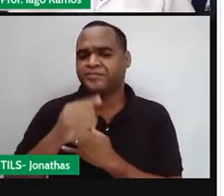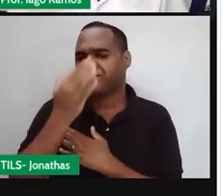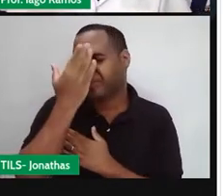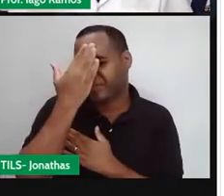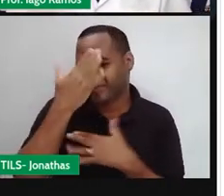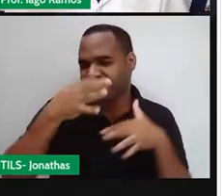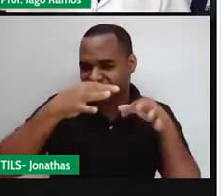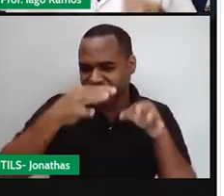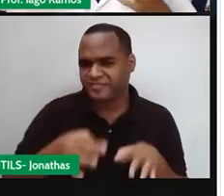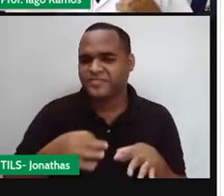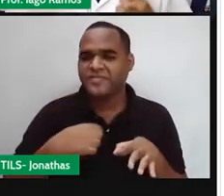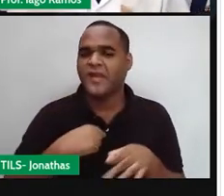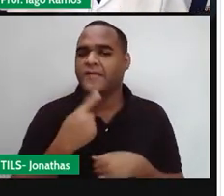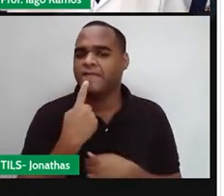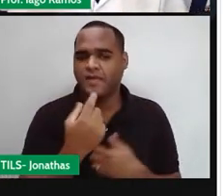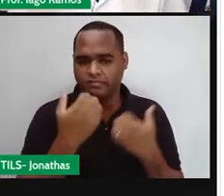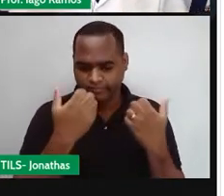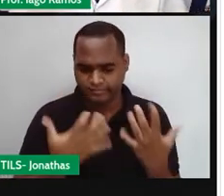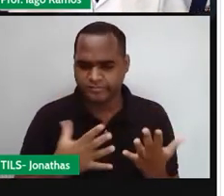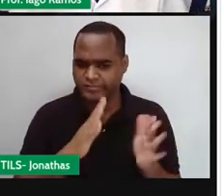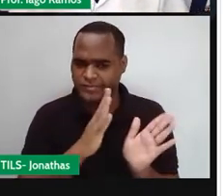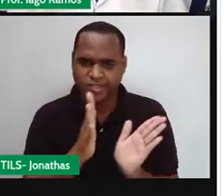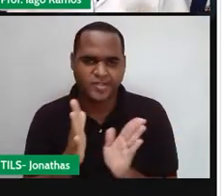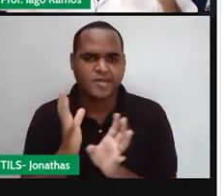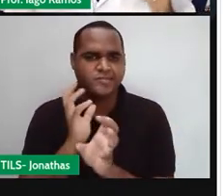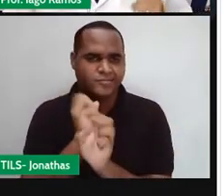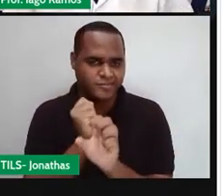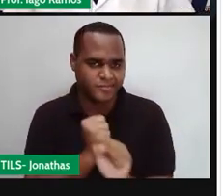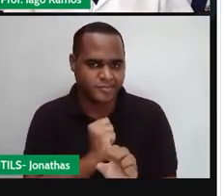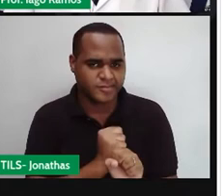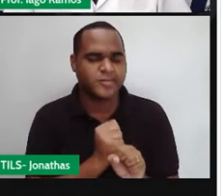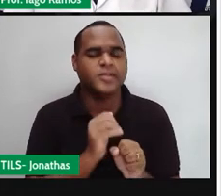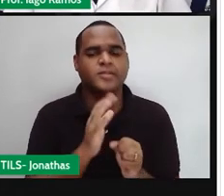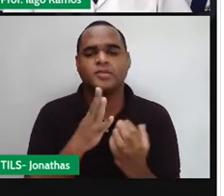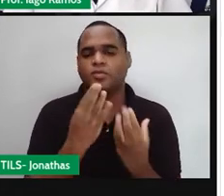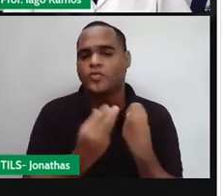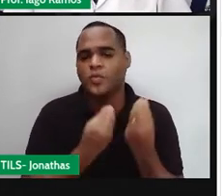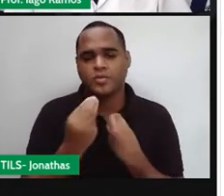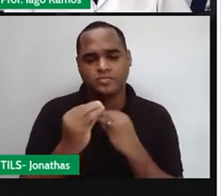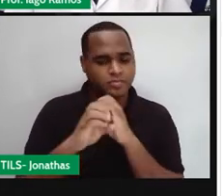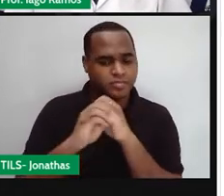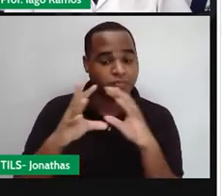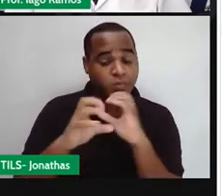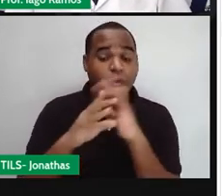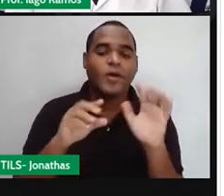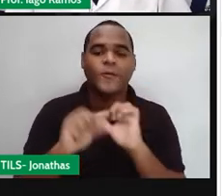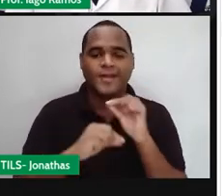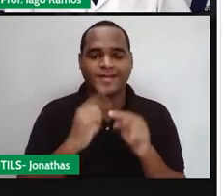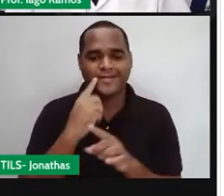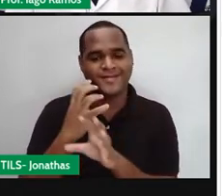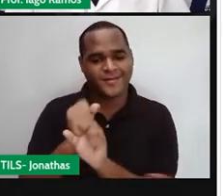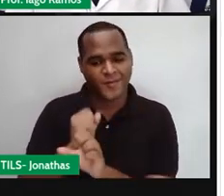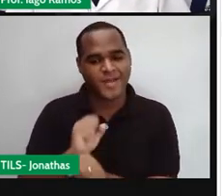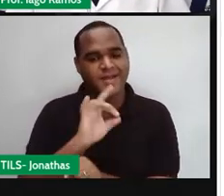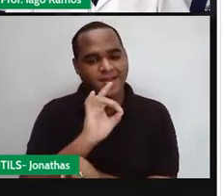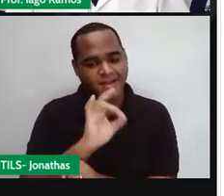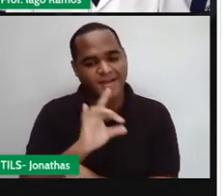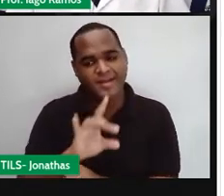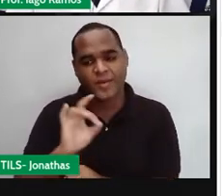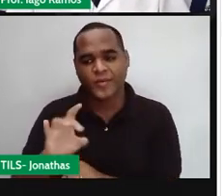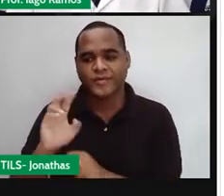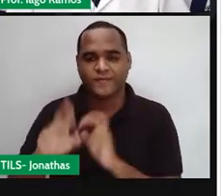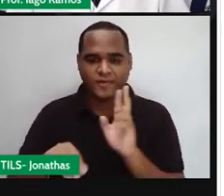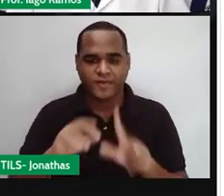enquanto eu falava aqui, você já deve ter feito essa conta para descobrir qual deve ser o valor de cada prestação,